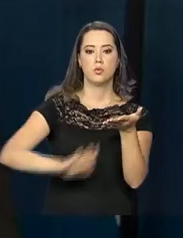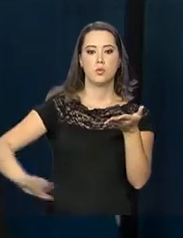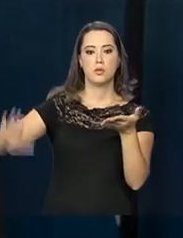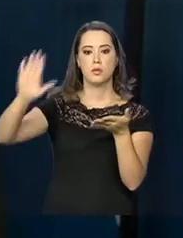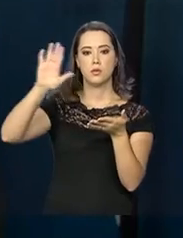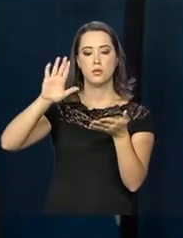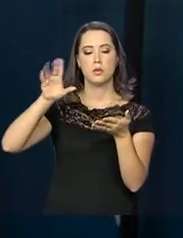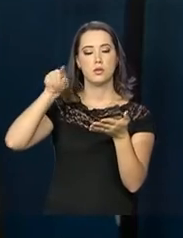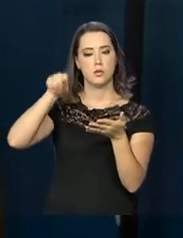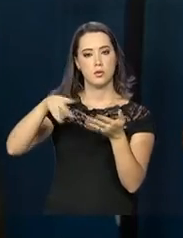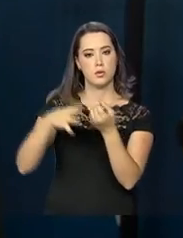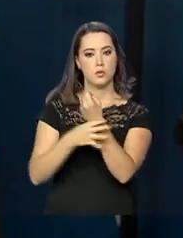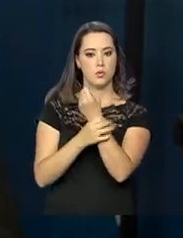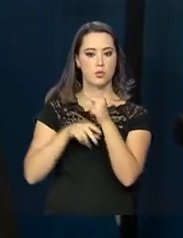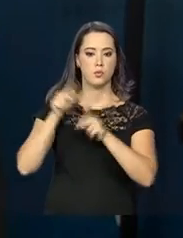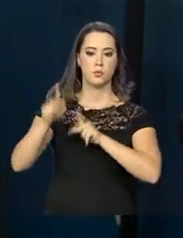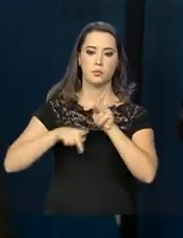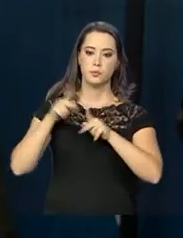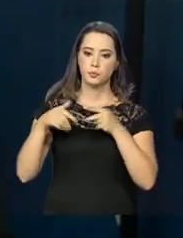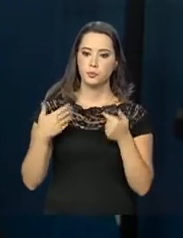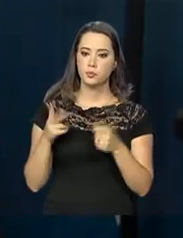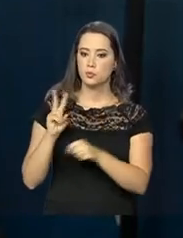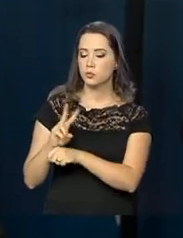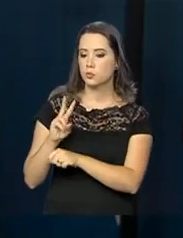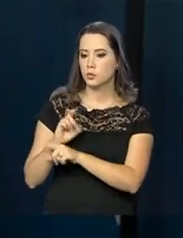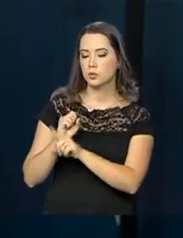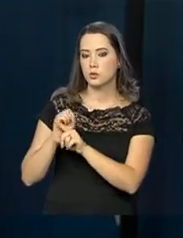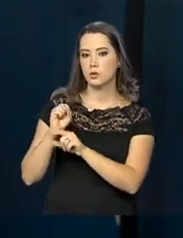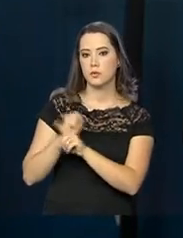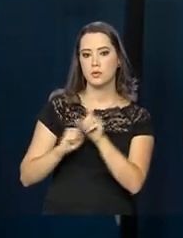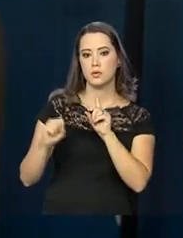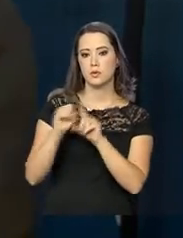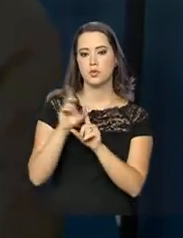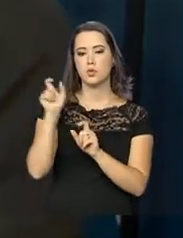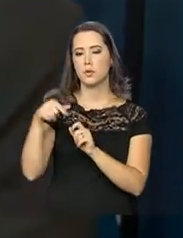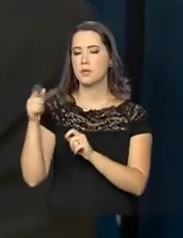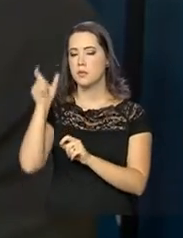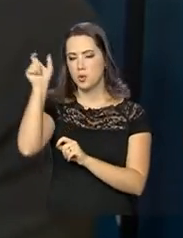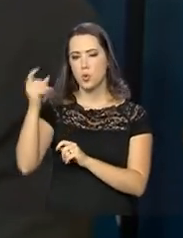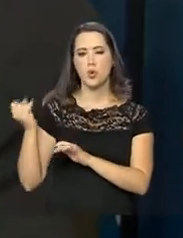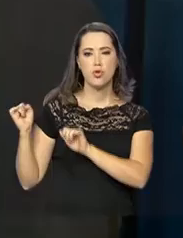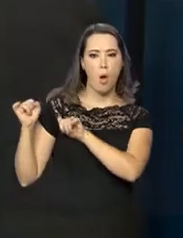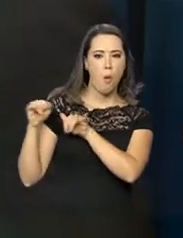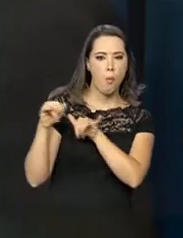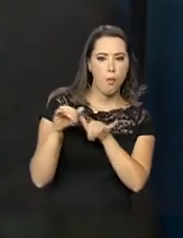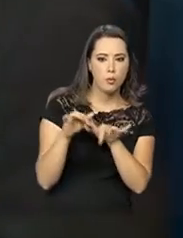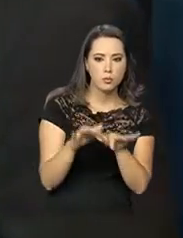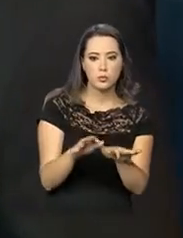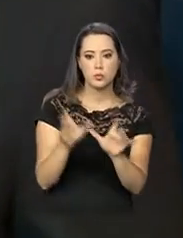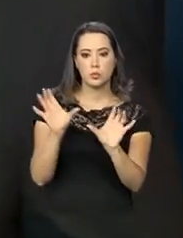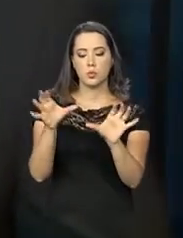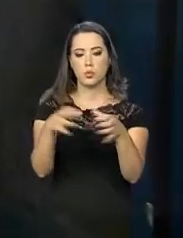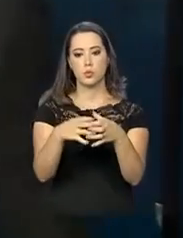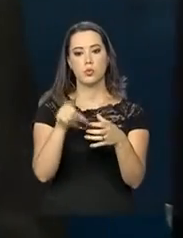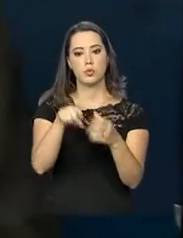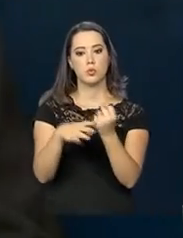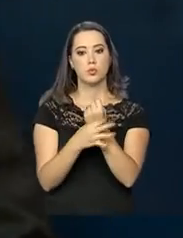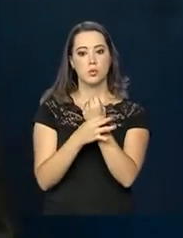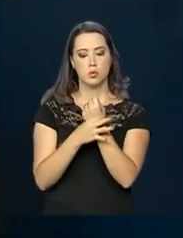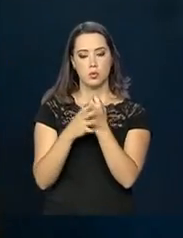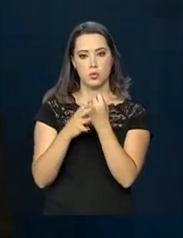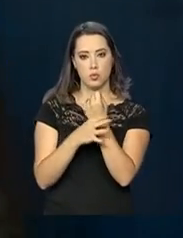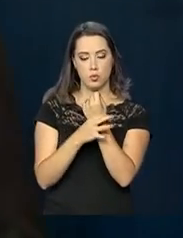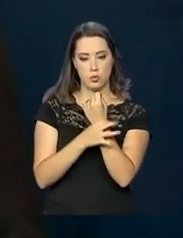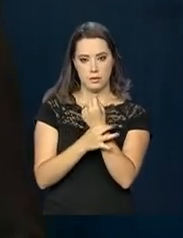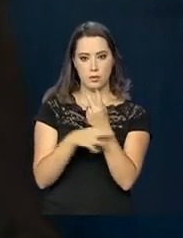Nacional de Segurança Pública e Defesa Social. Muita gente já chegou por aqui, inclusive integrantes desse conselho,